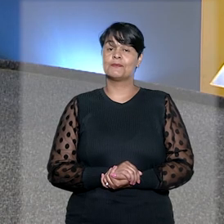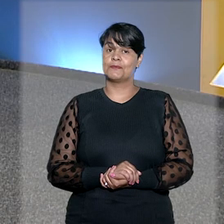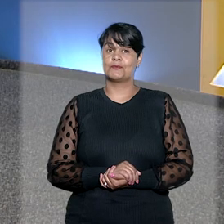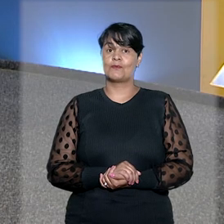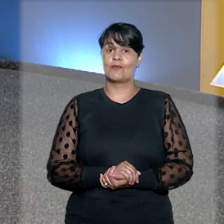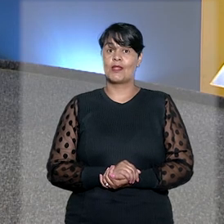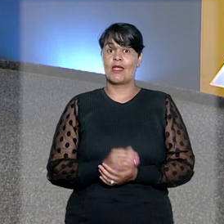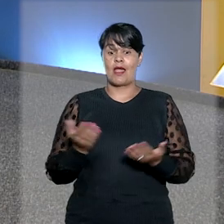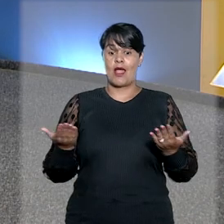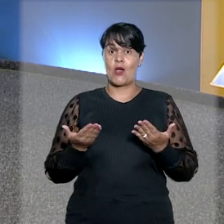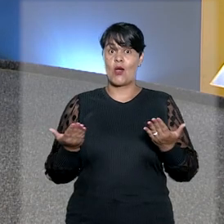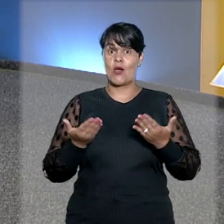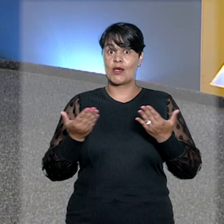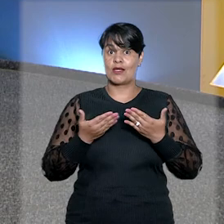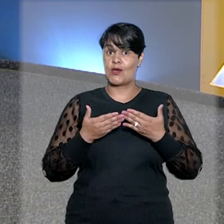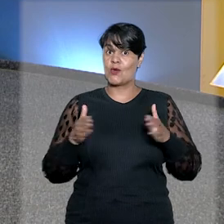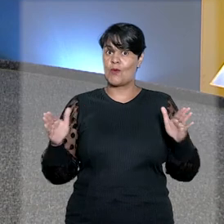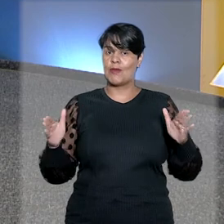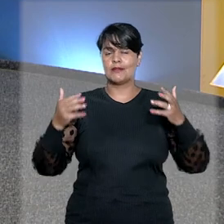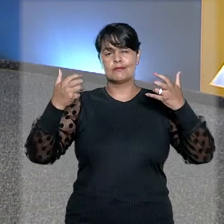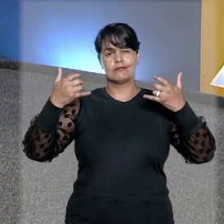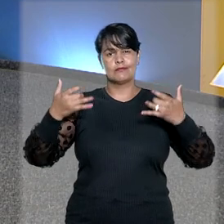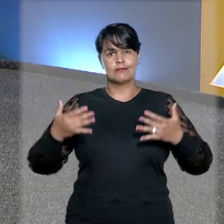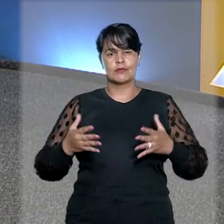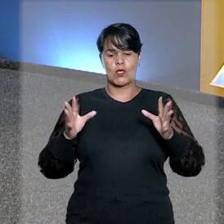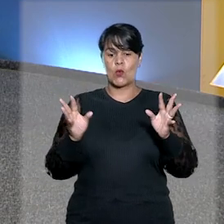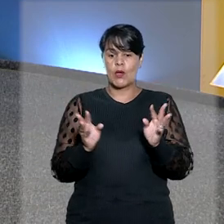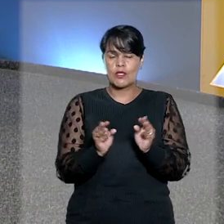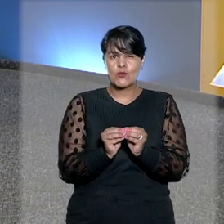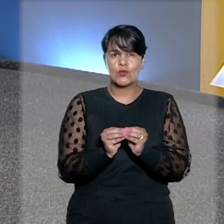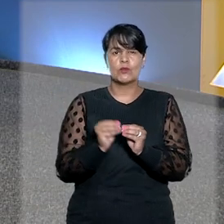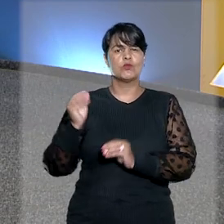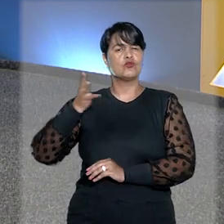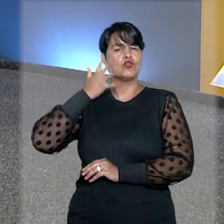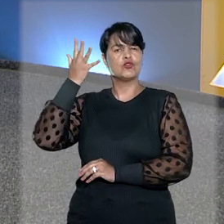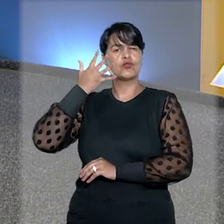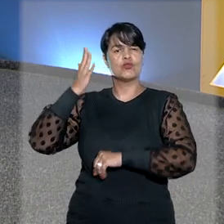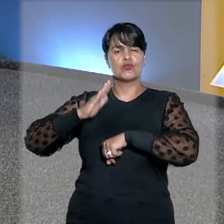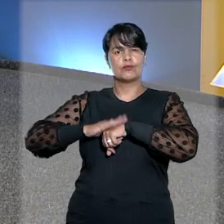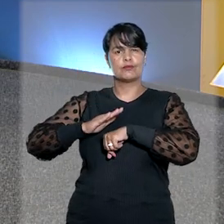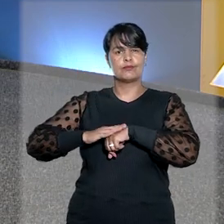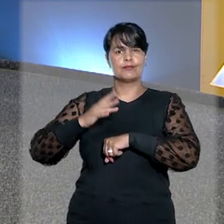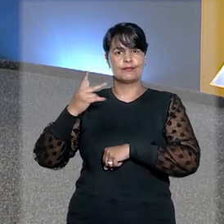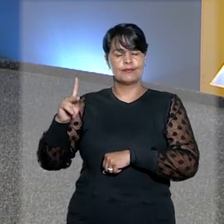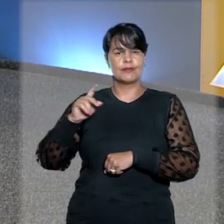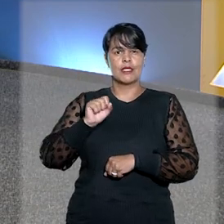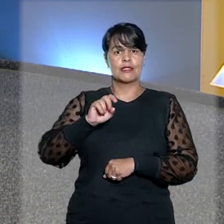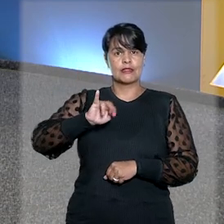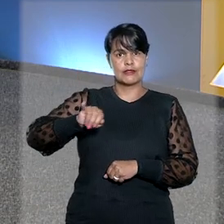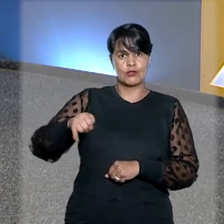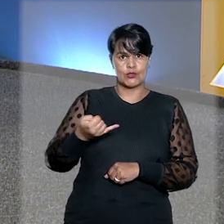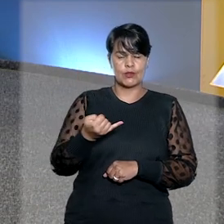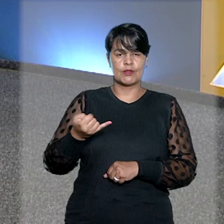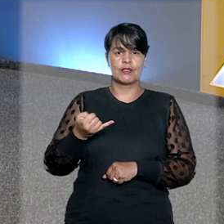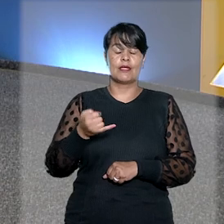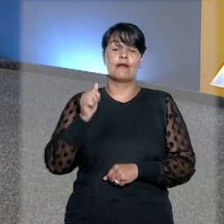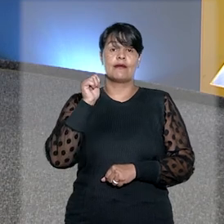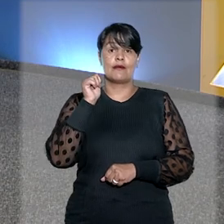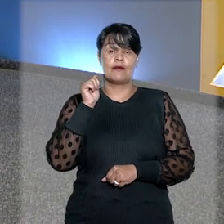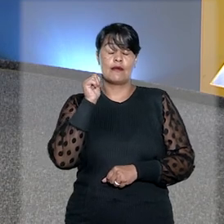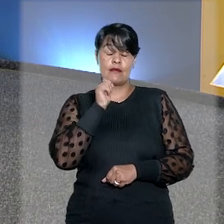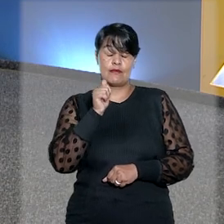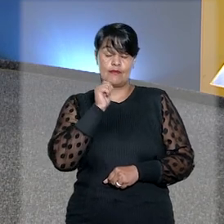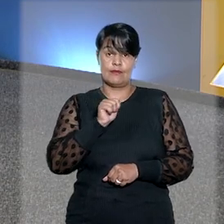E começamos esta edição com o resumo da abertura do ano judiciário no Superior Tribunal de Justiça.